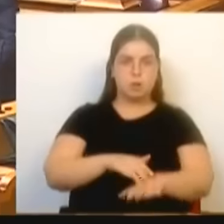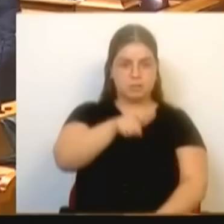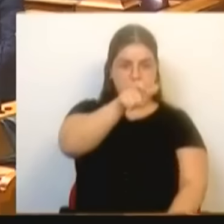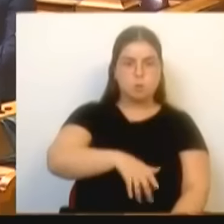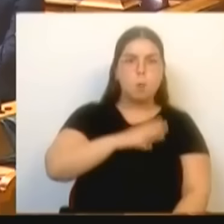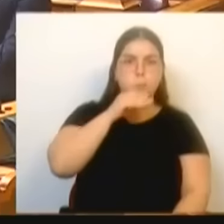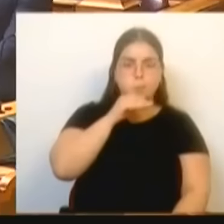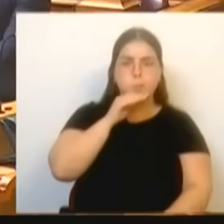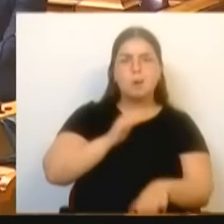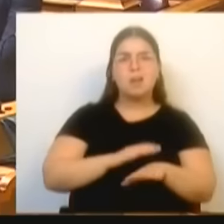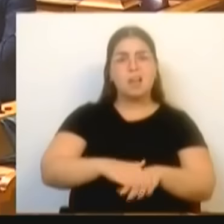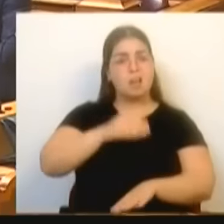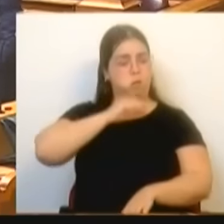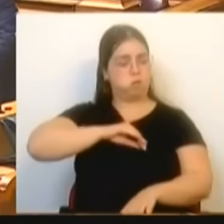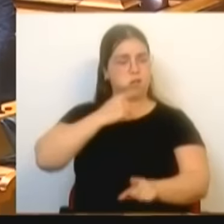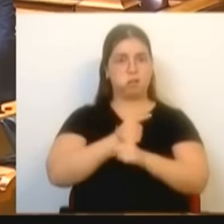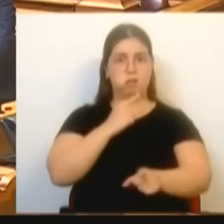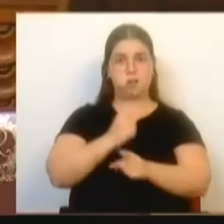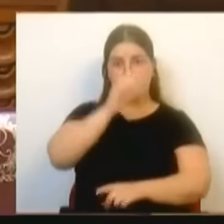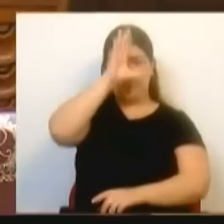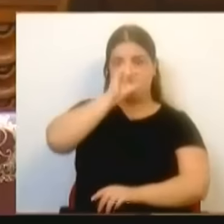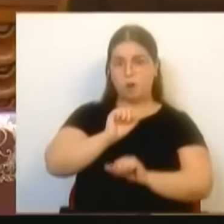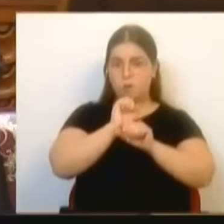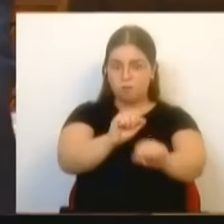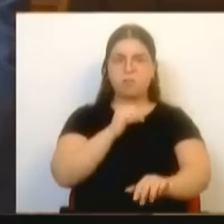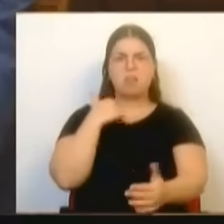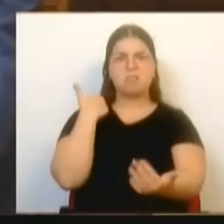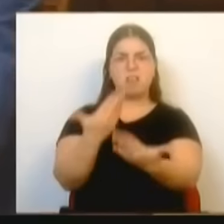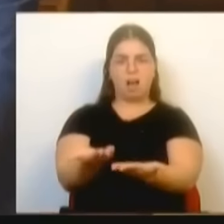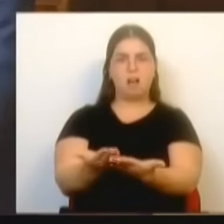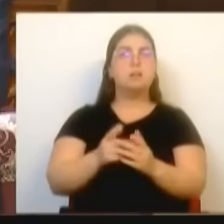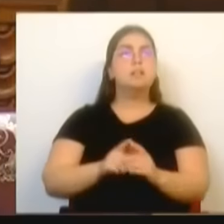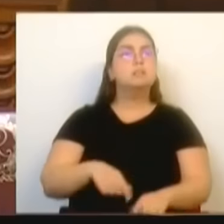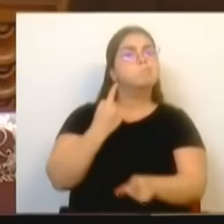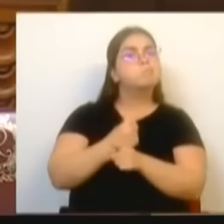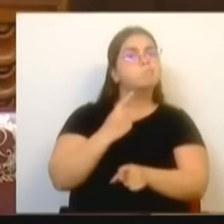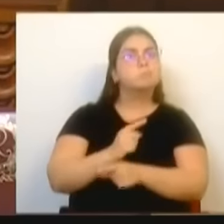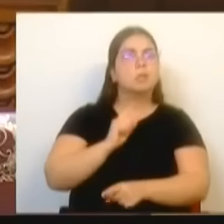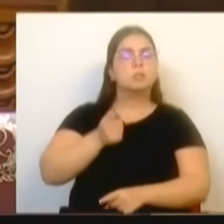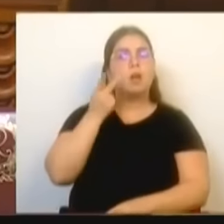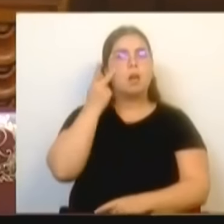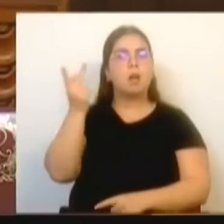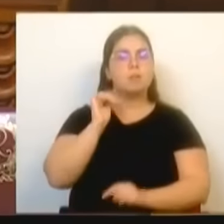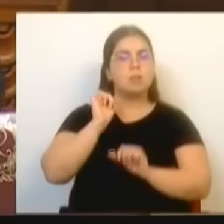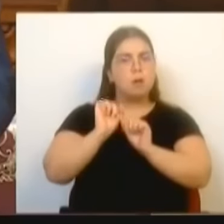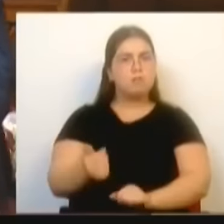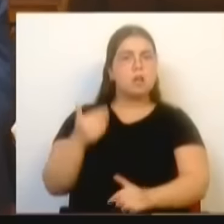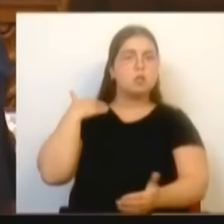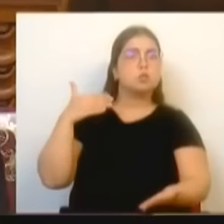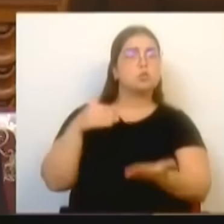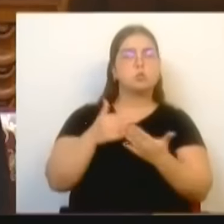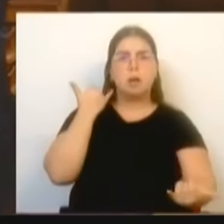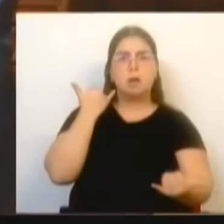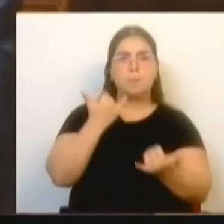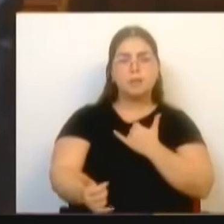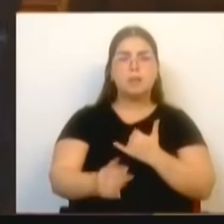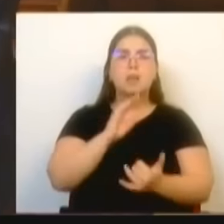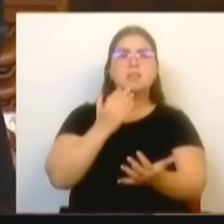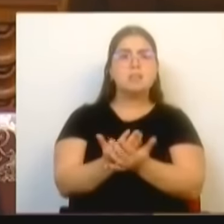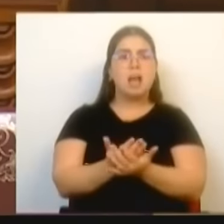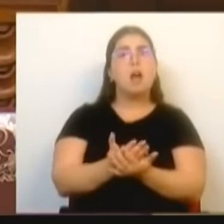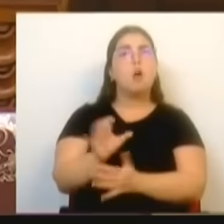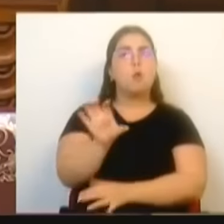salário miserável que o seu Governo lhes deixou, mesmo assim arriscou a vida dele ontem, na segunda-feira, para pôr fim a um ato criminoso,